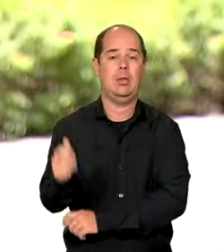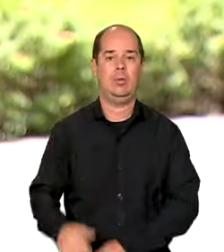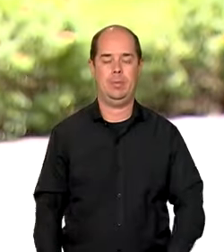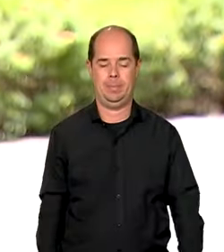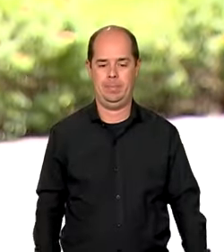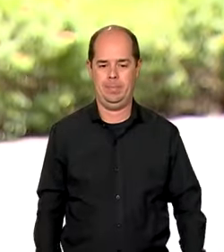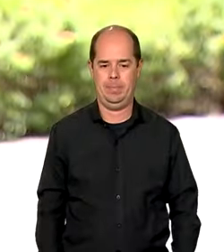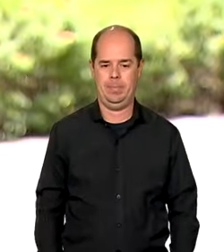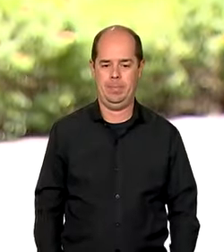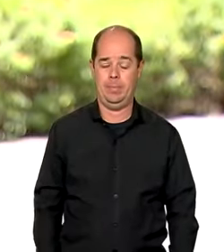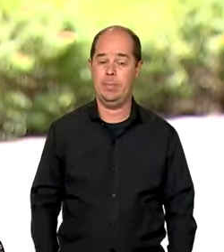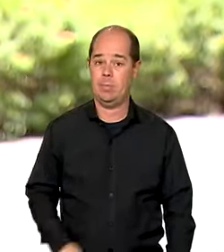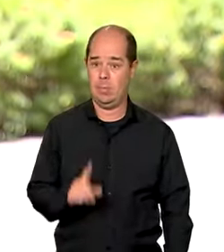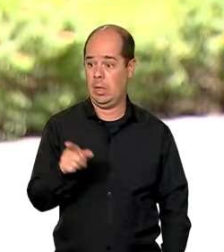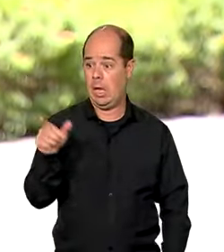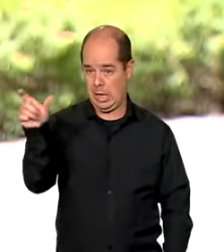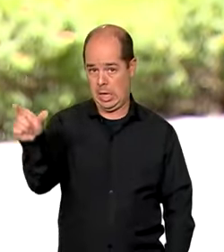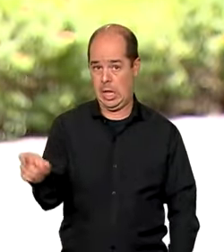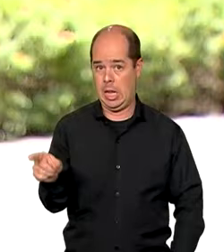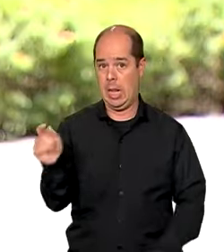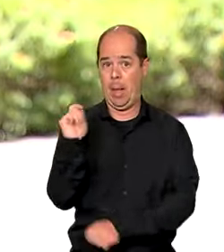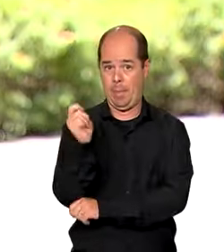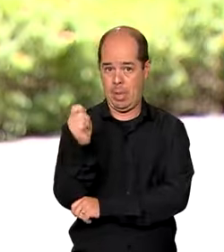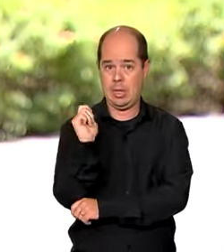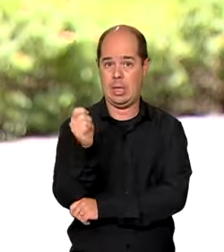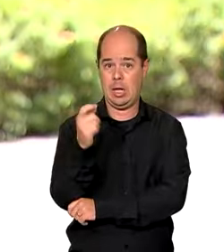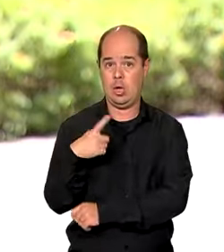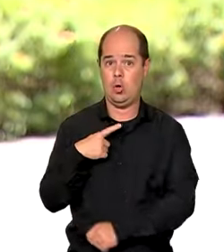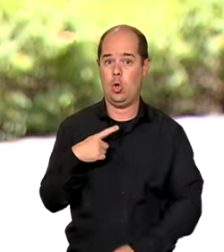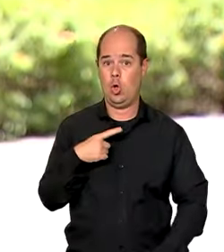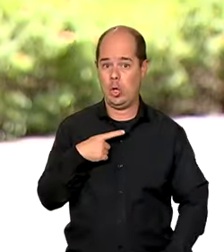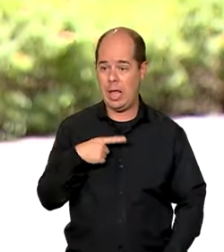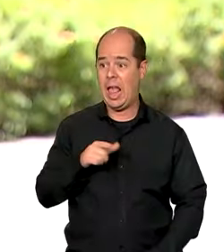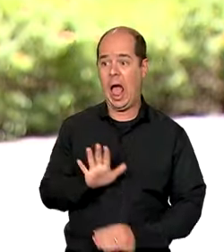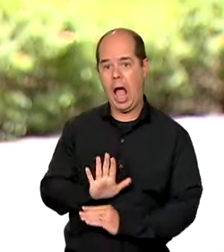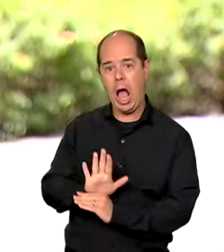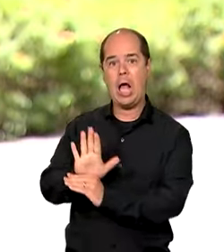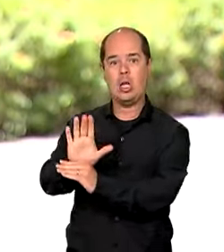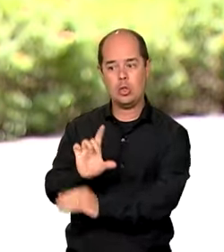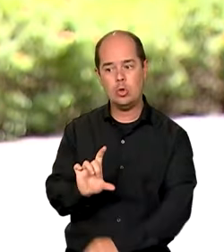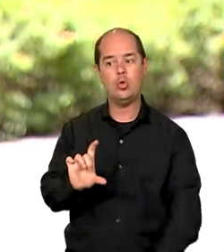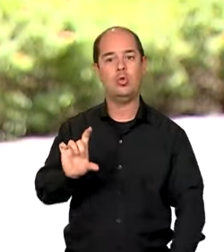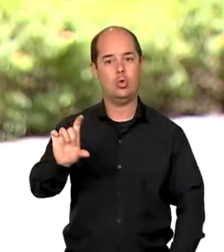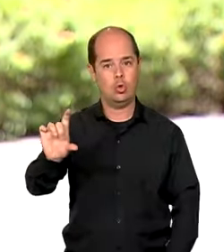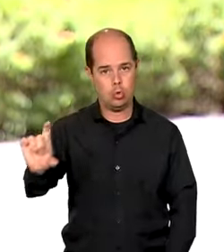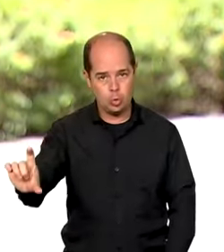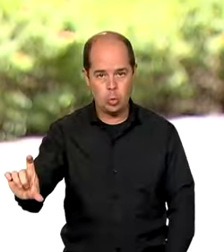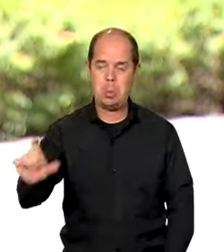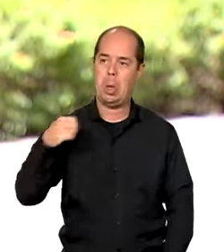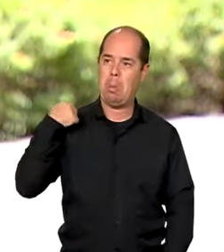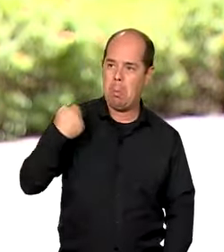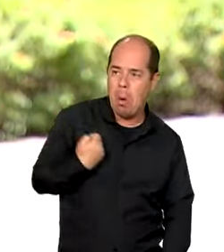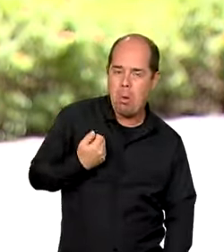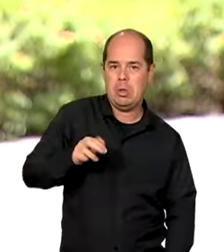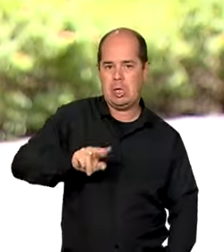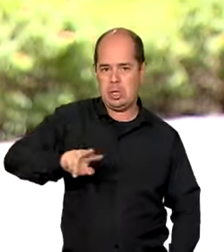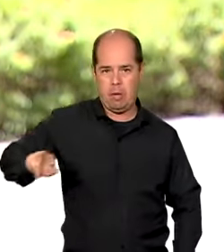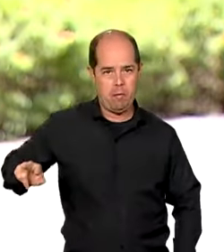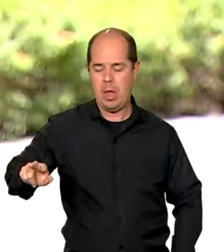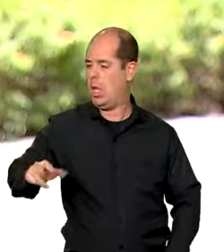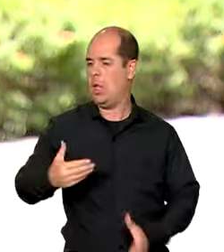benefícios assistenciais, previdenciários ou de qualquer outro tipo, ele terá direito ao auxílio